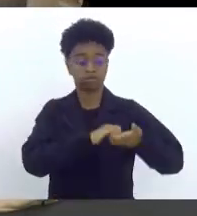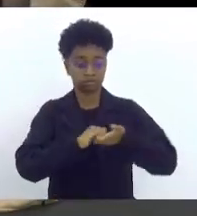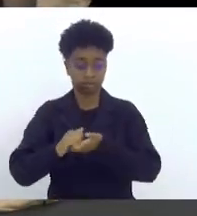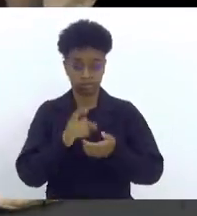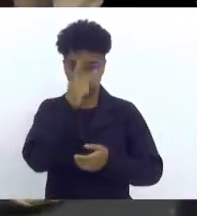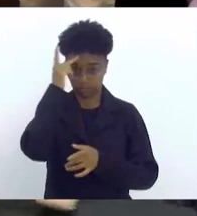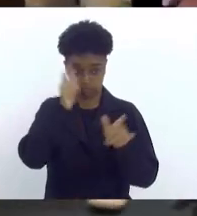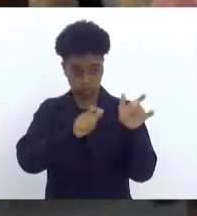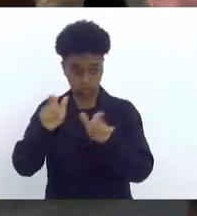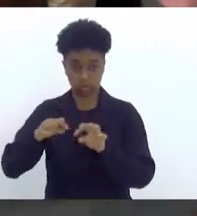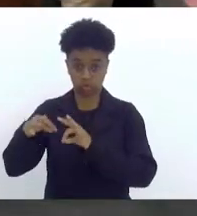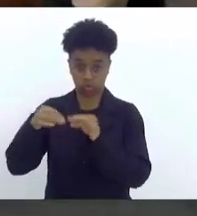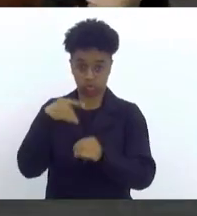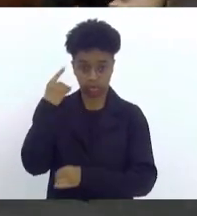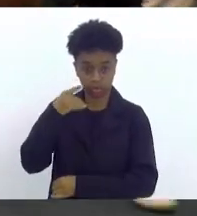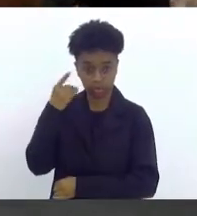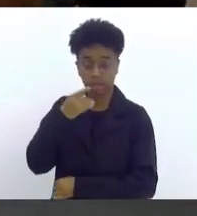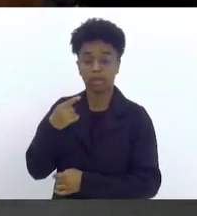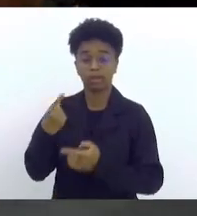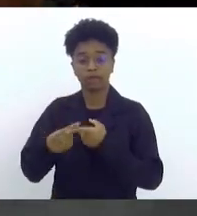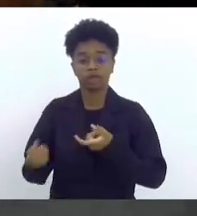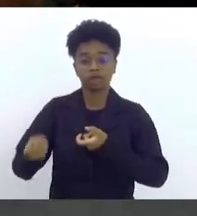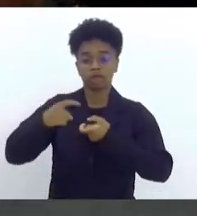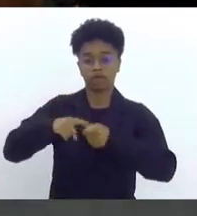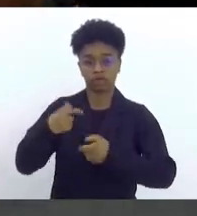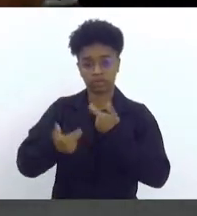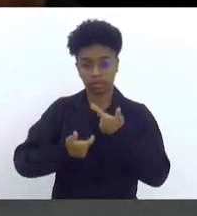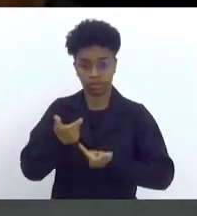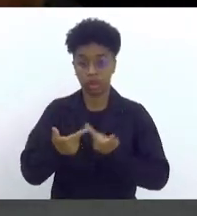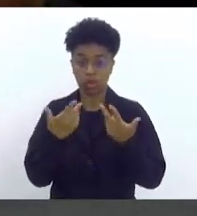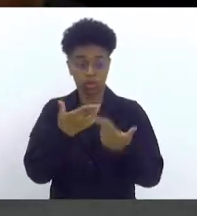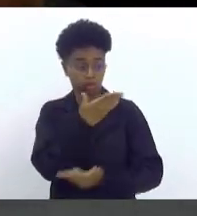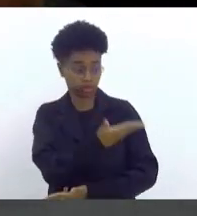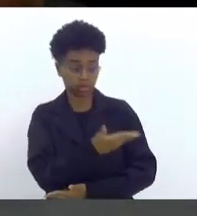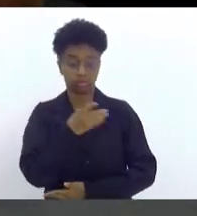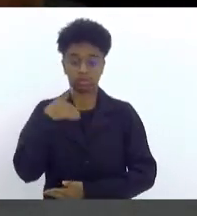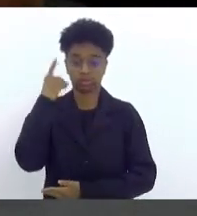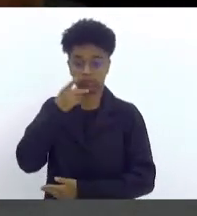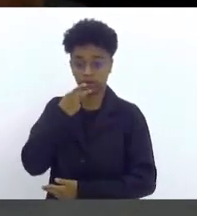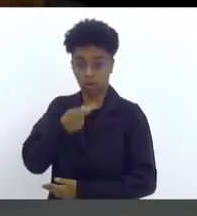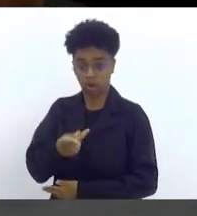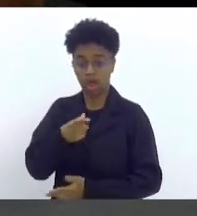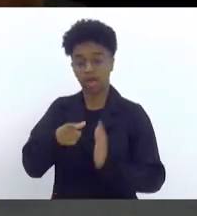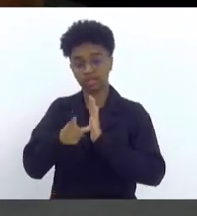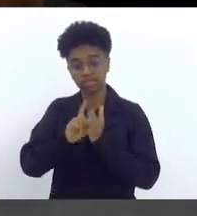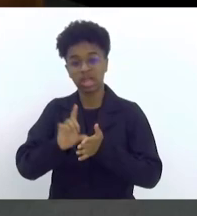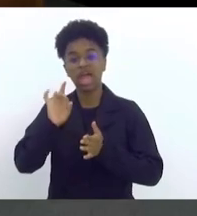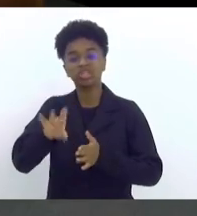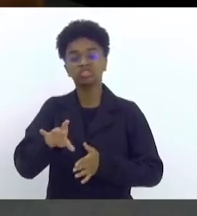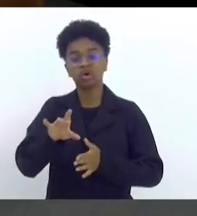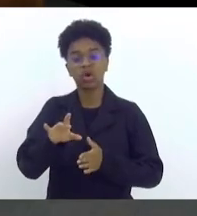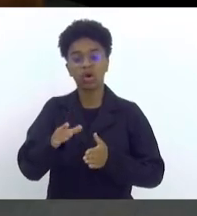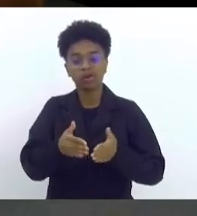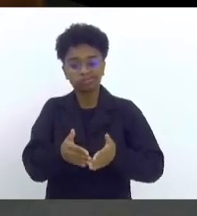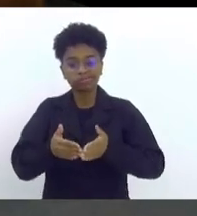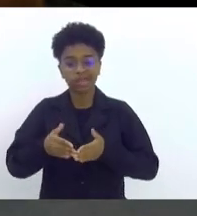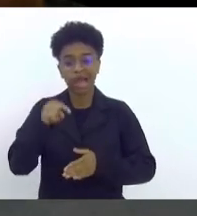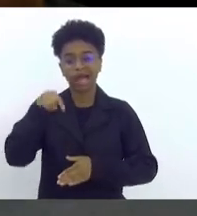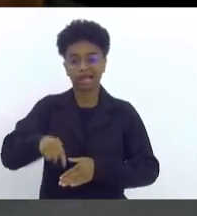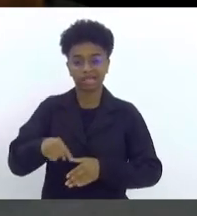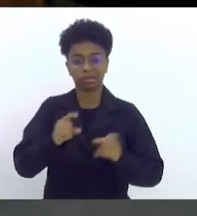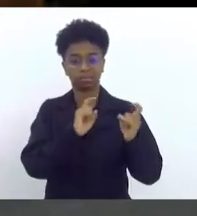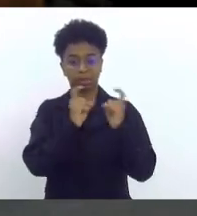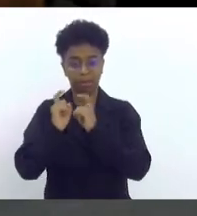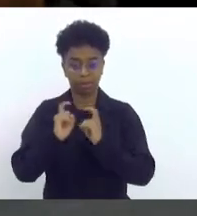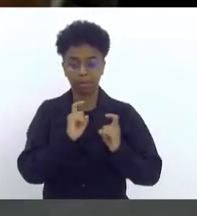no retorno do trabalho legislativo, como bem disse o deputado Marcelo Dino, é um recesso somente das sessões aqui, porque muitos